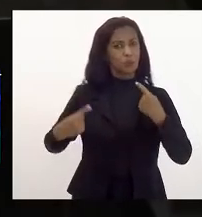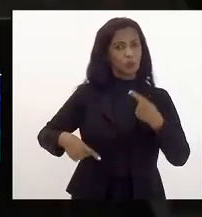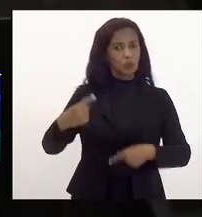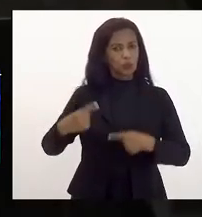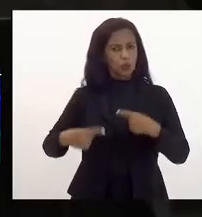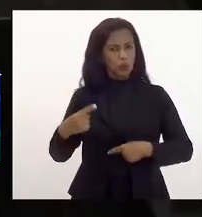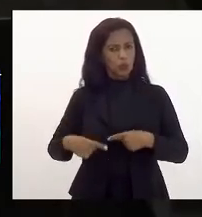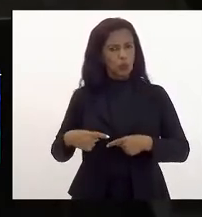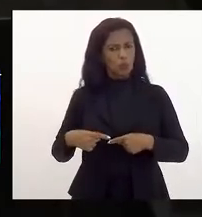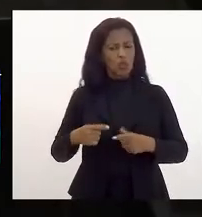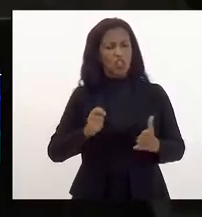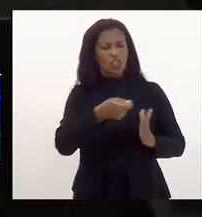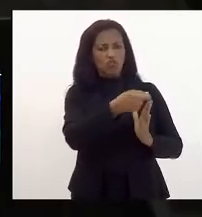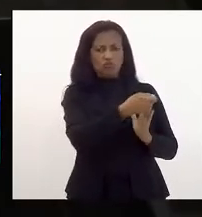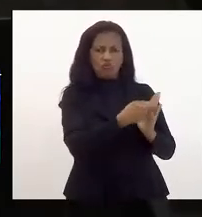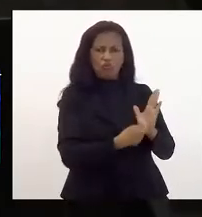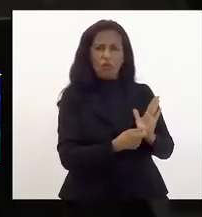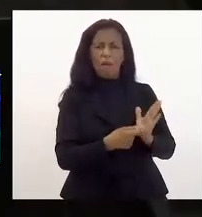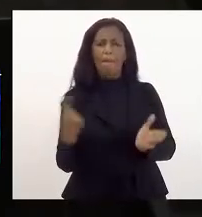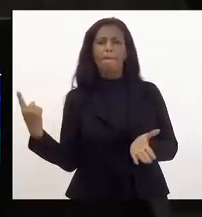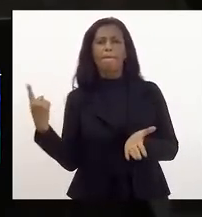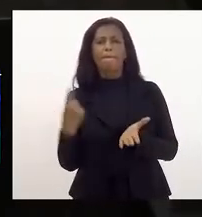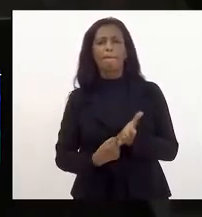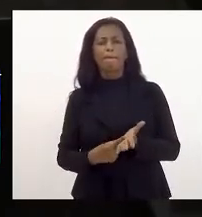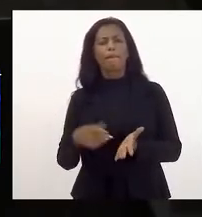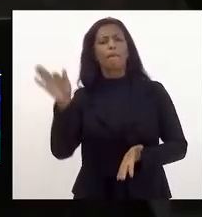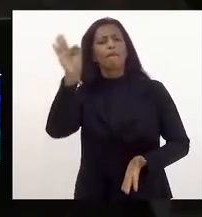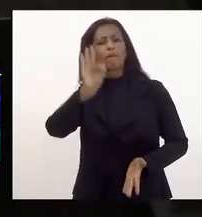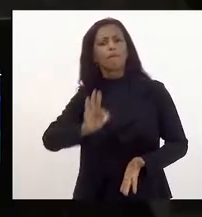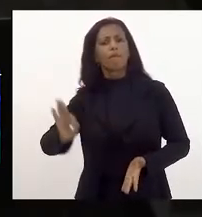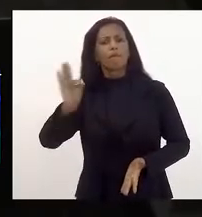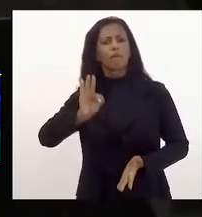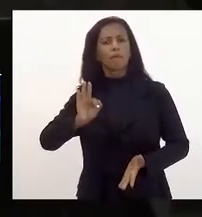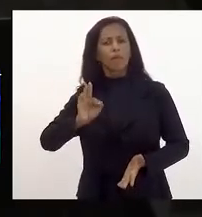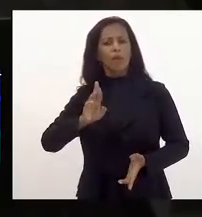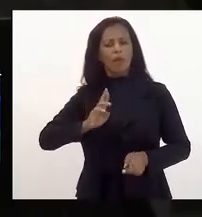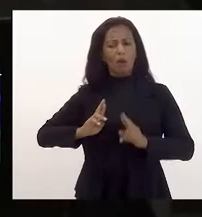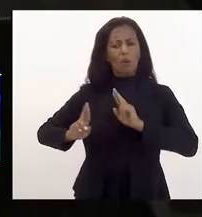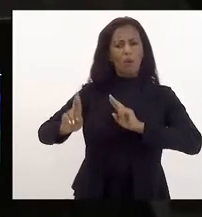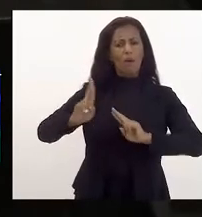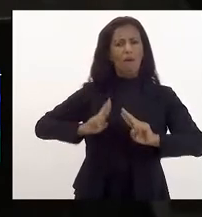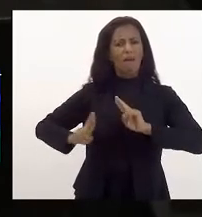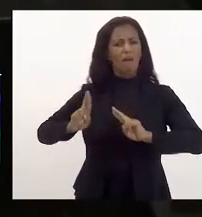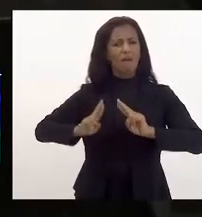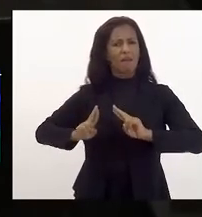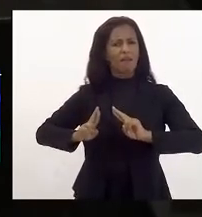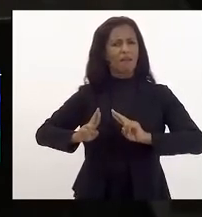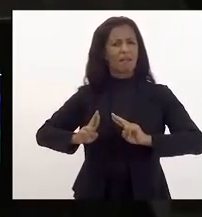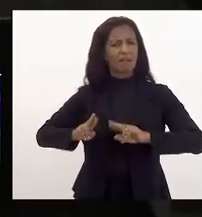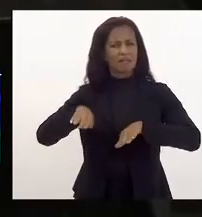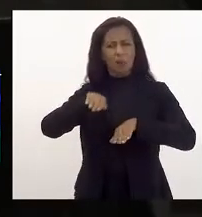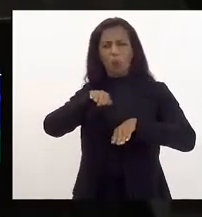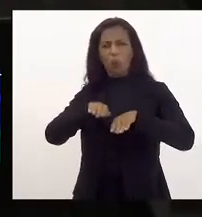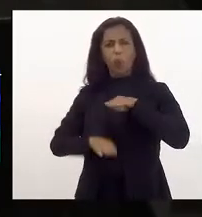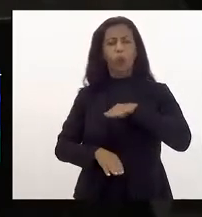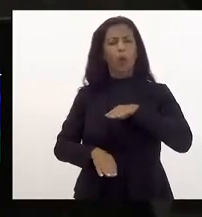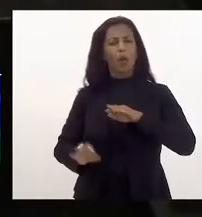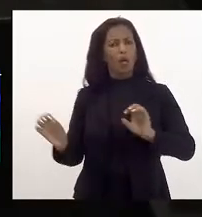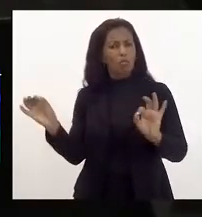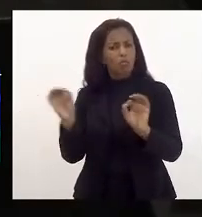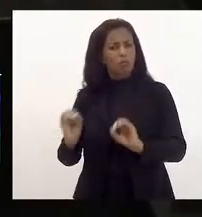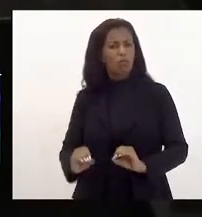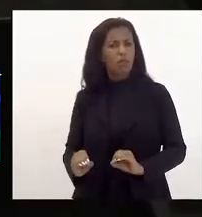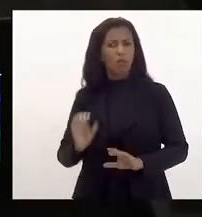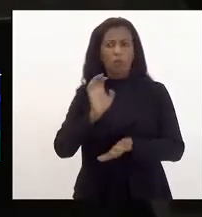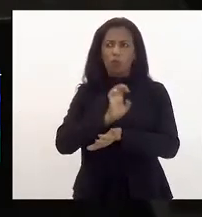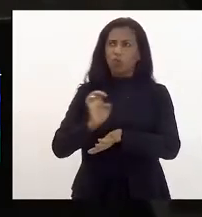de reescrever o pacto federativo é uma relação absolutamente insana e desigual nenhum estado